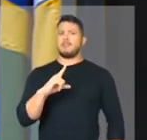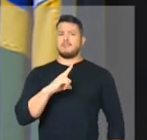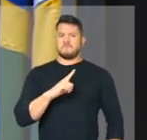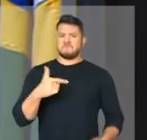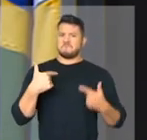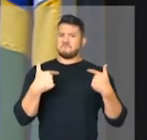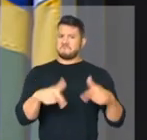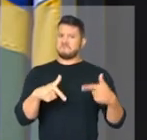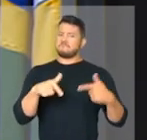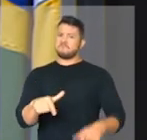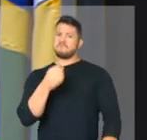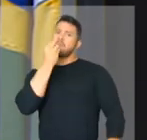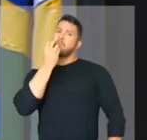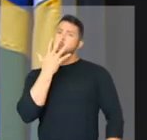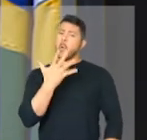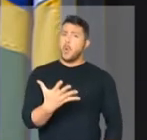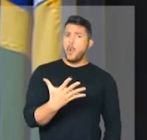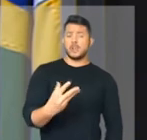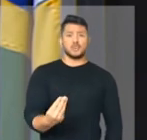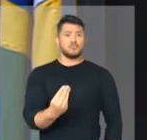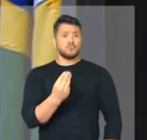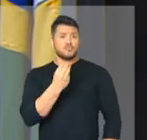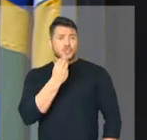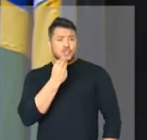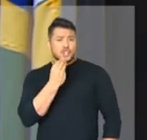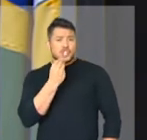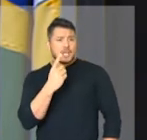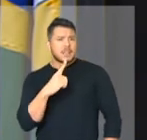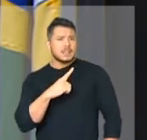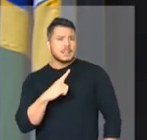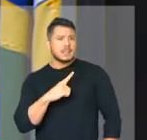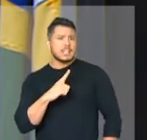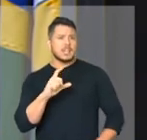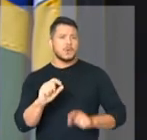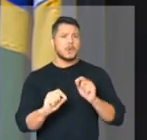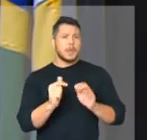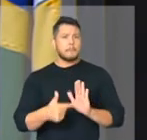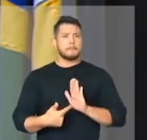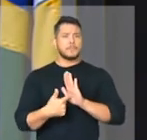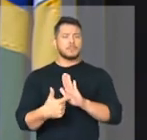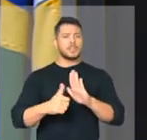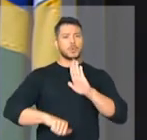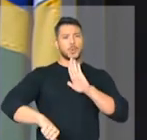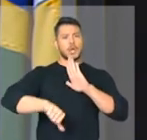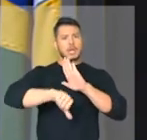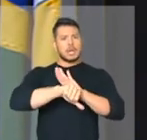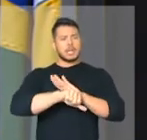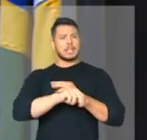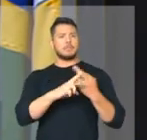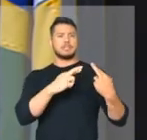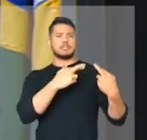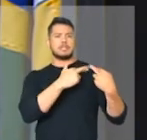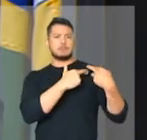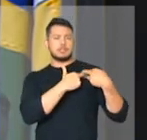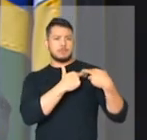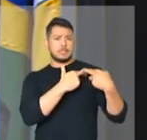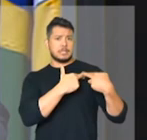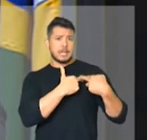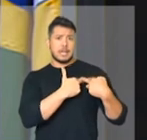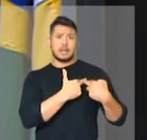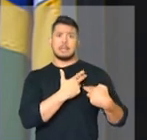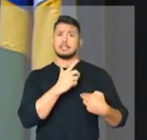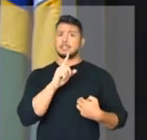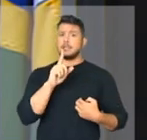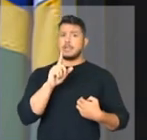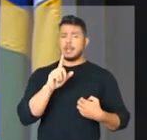que estaria trazendo diversos crimes de responsabilidade, jogando essa bola para o